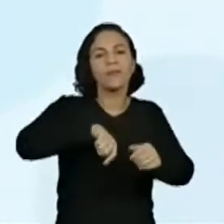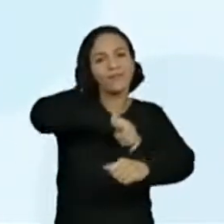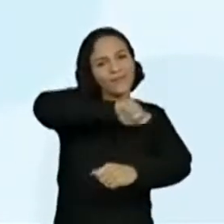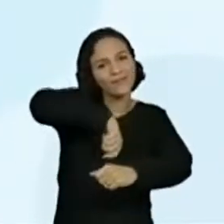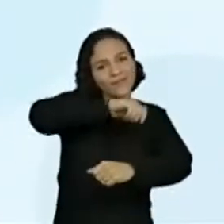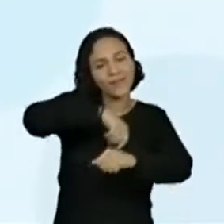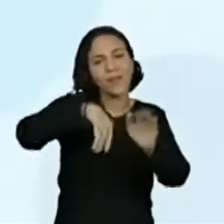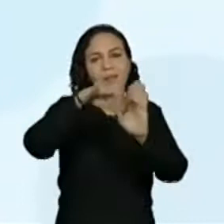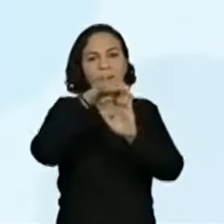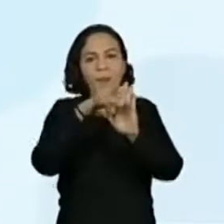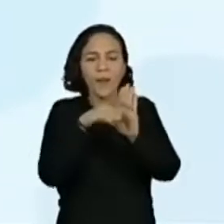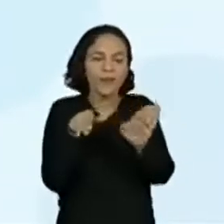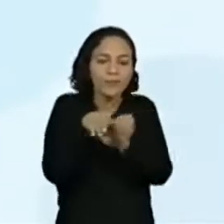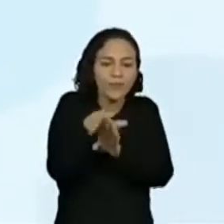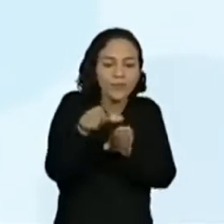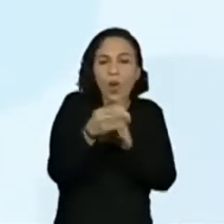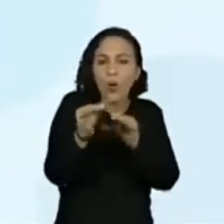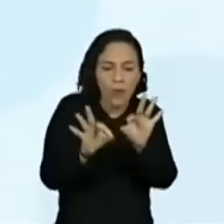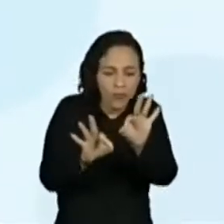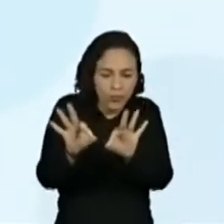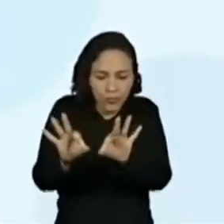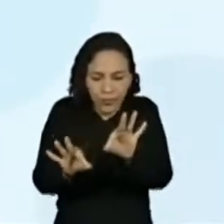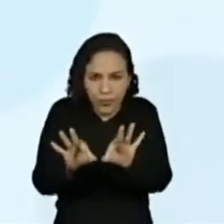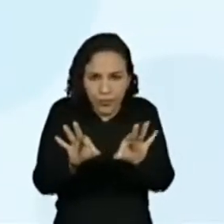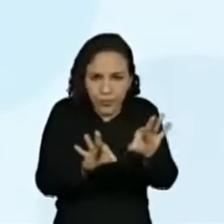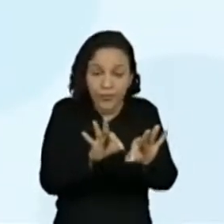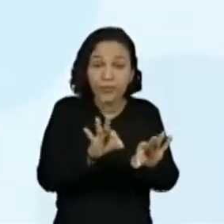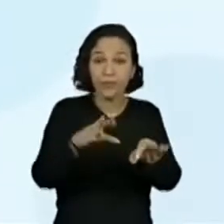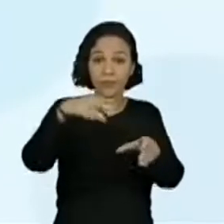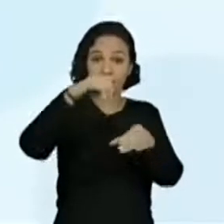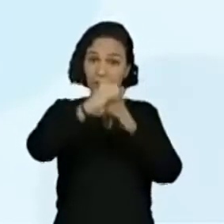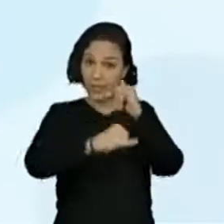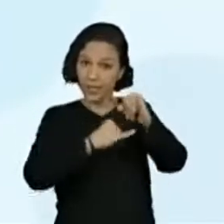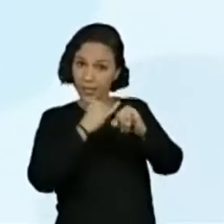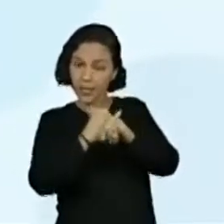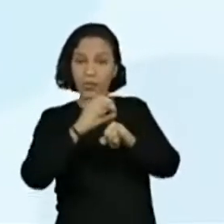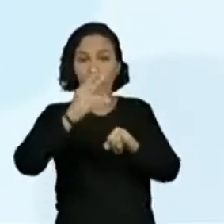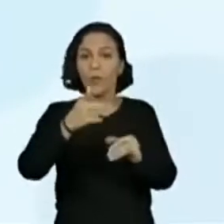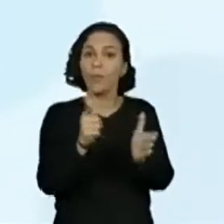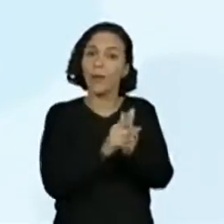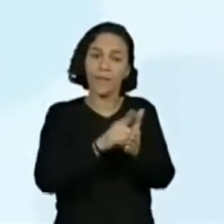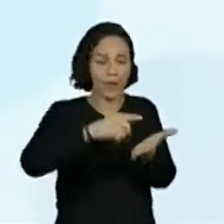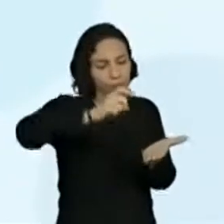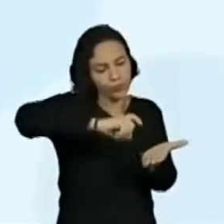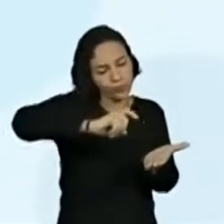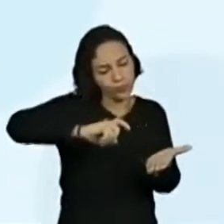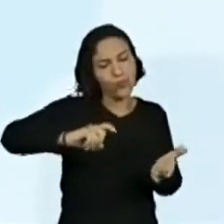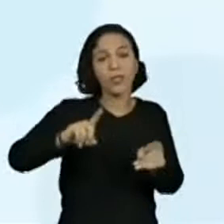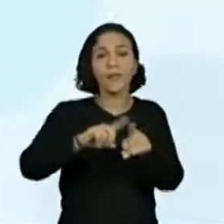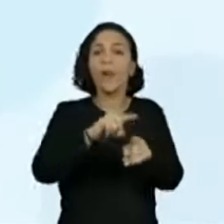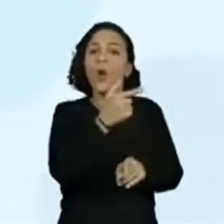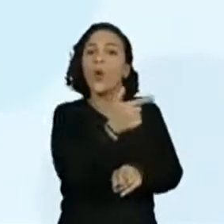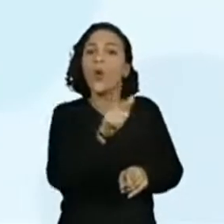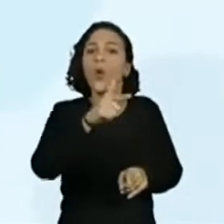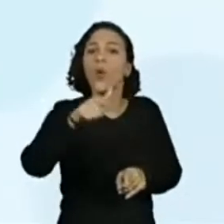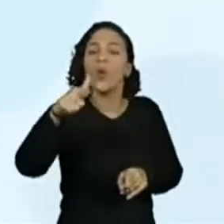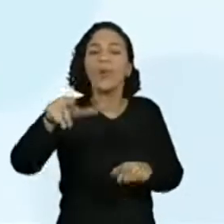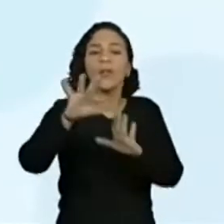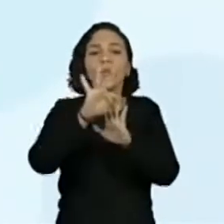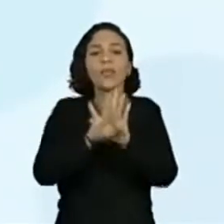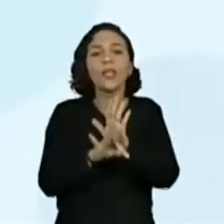instruções de montagem, digitais ou impressos, entre outros textos do campo da vida cotidiana,